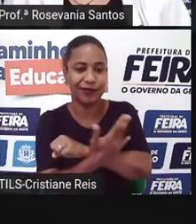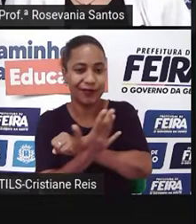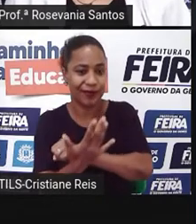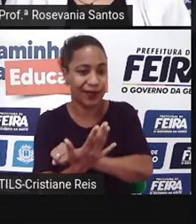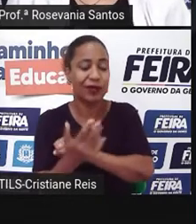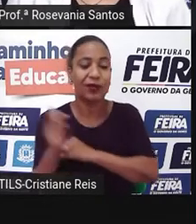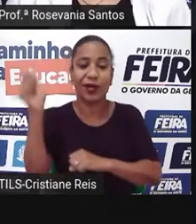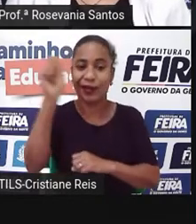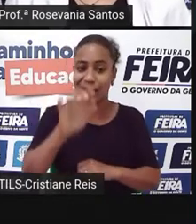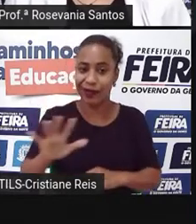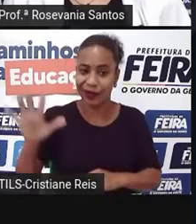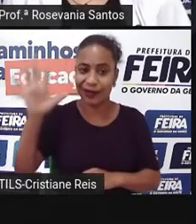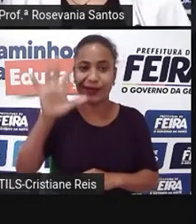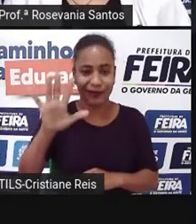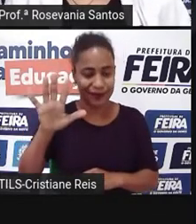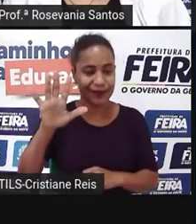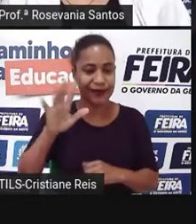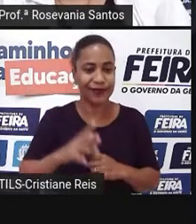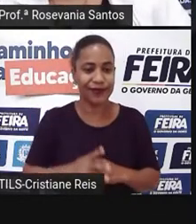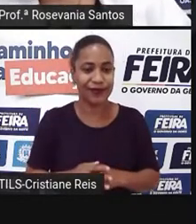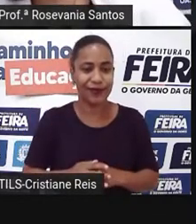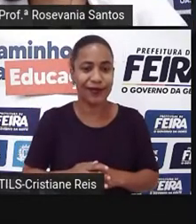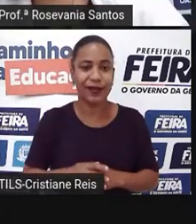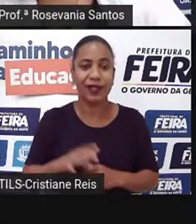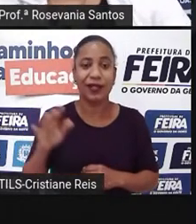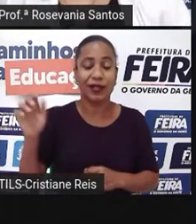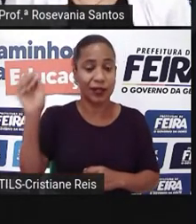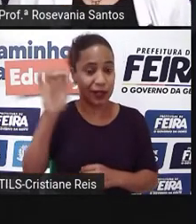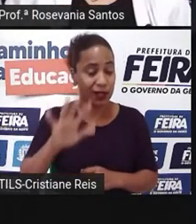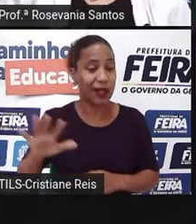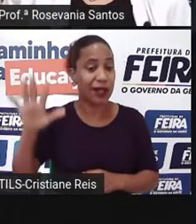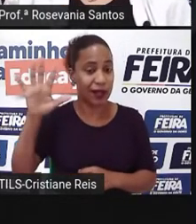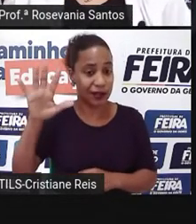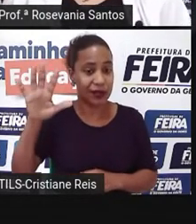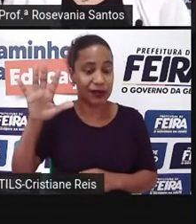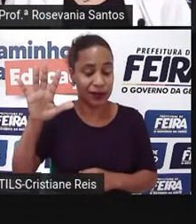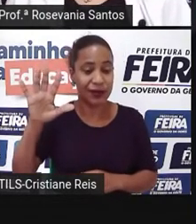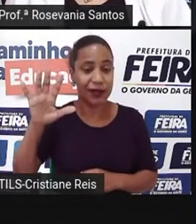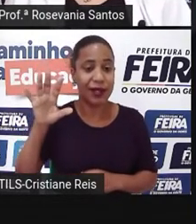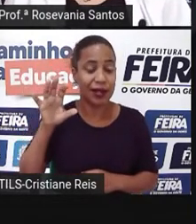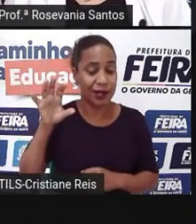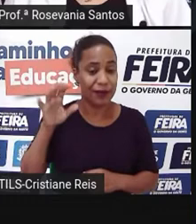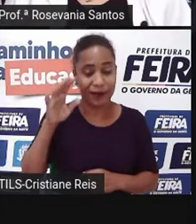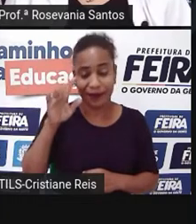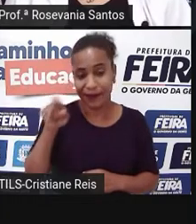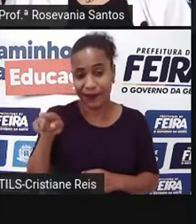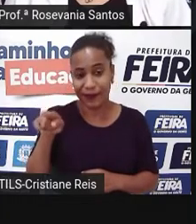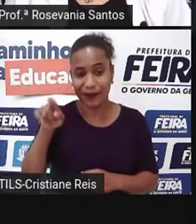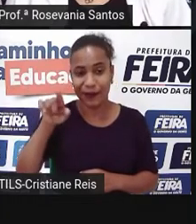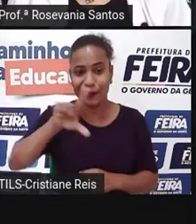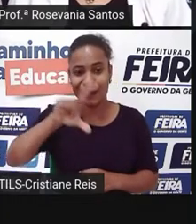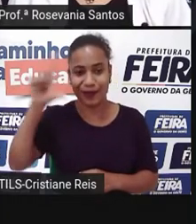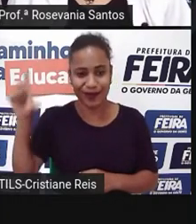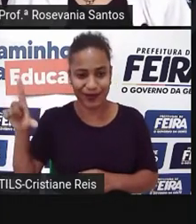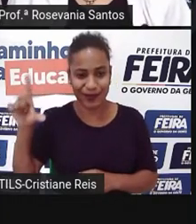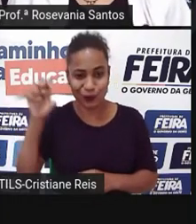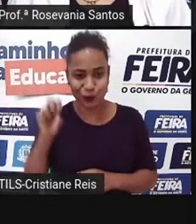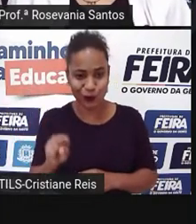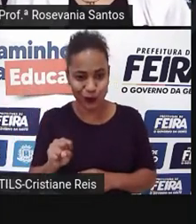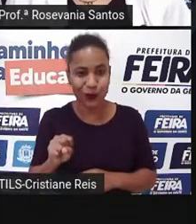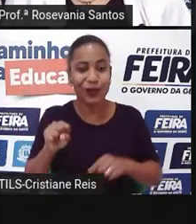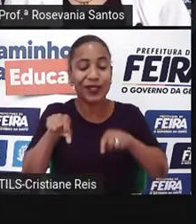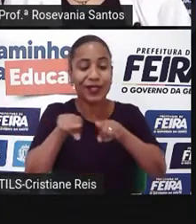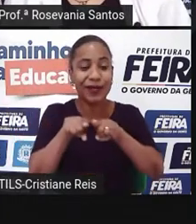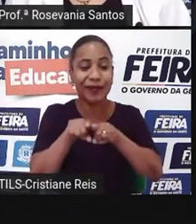Ásia, não só aí na Ásia Meridional, mas é essa característica. O uso de tecnologias